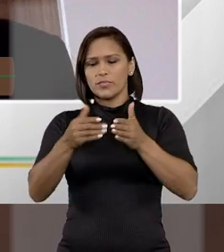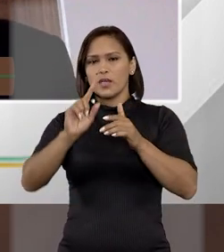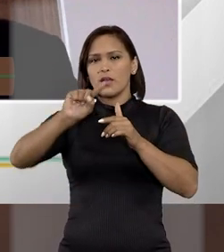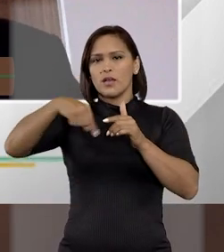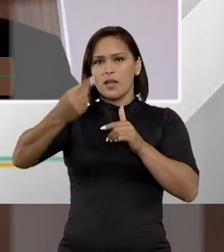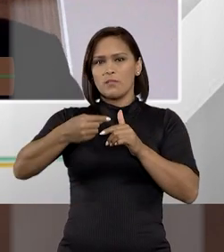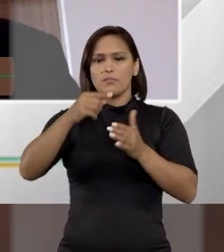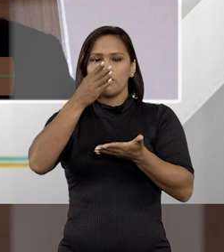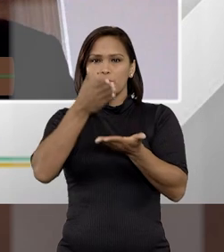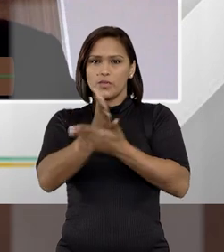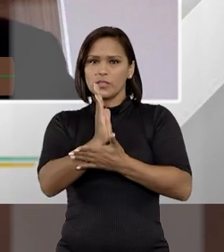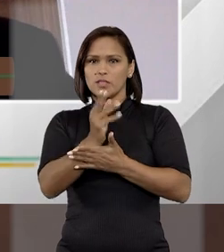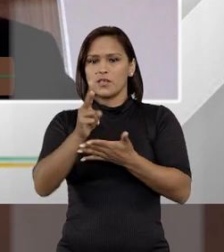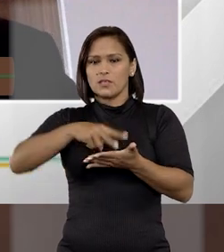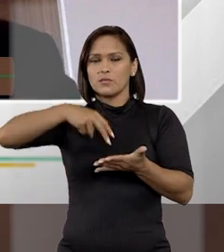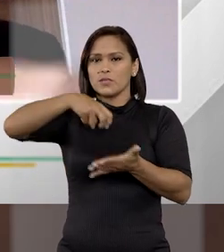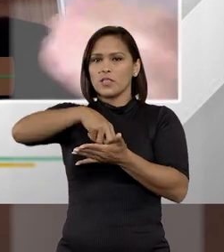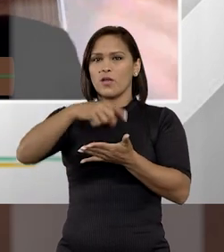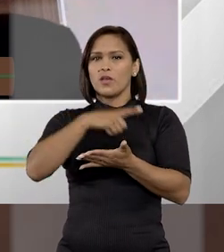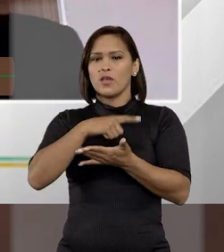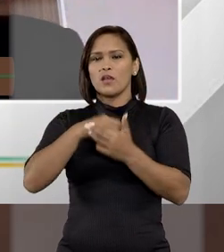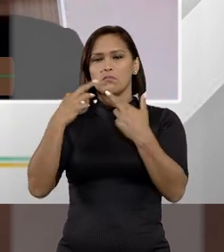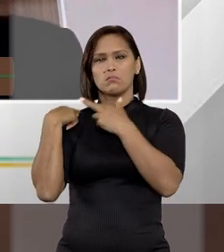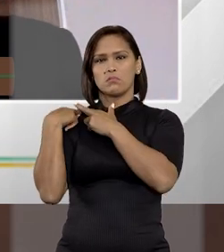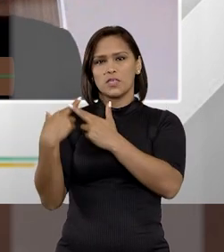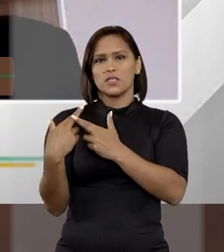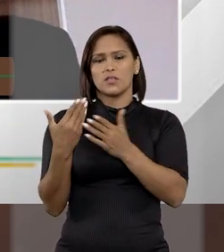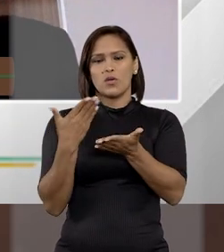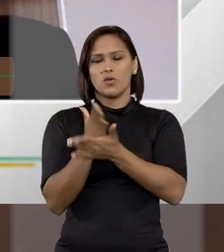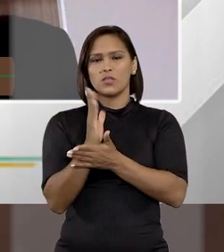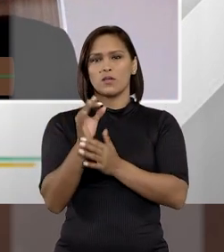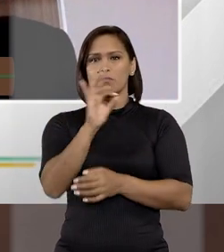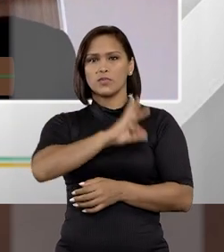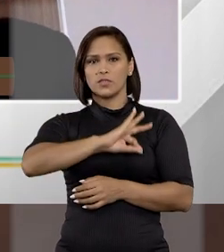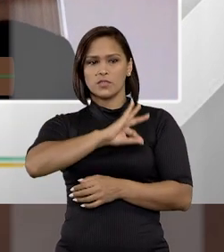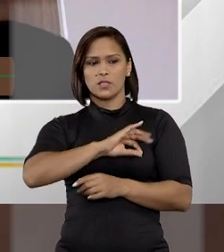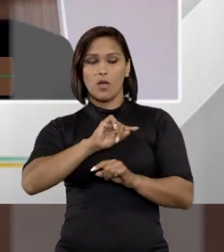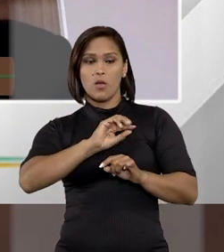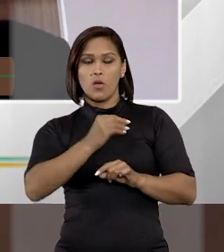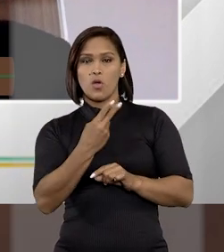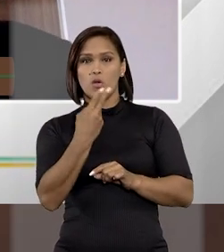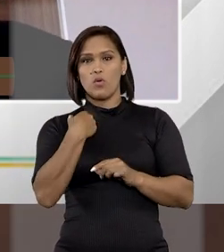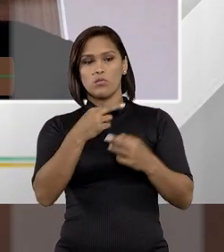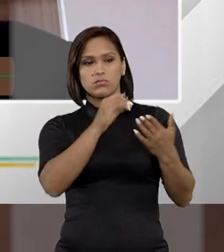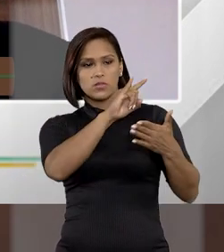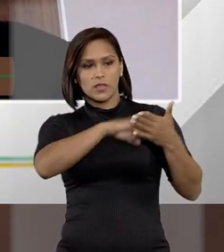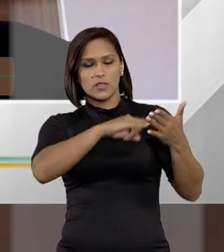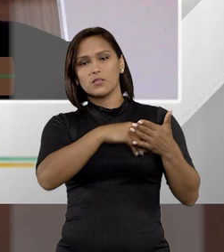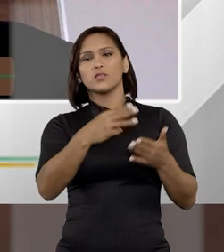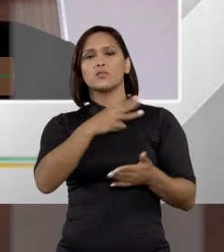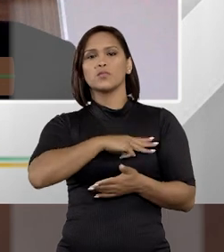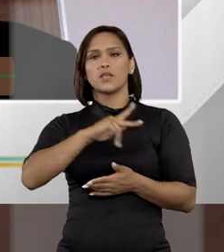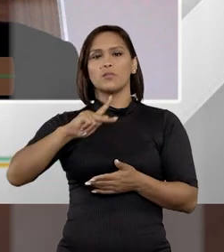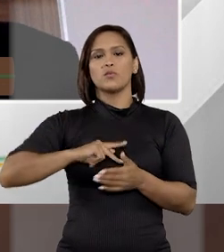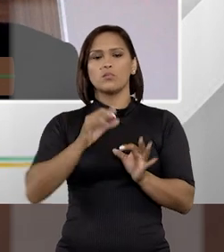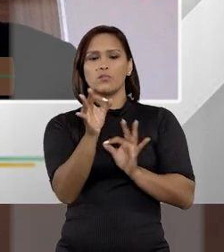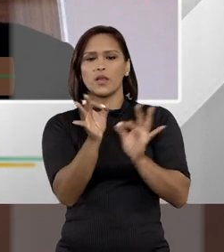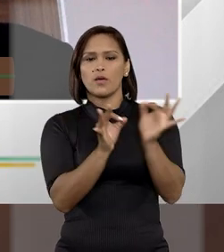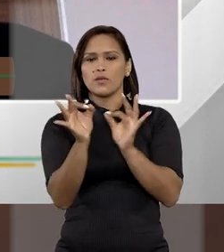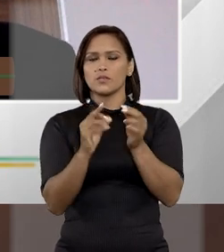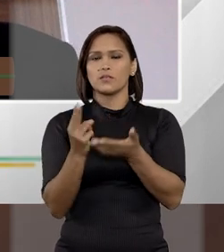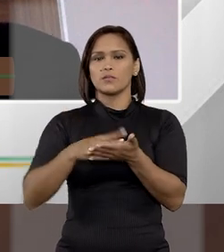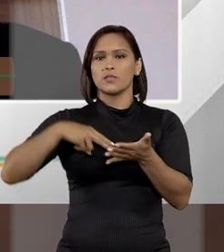se após a decretação houver ali a representação da autoridade policial ou um requerimento do Ministério Público pela